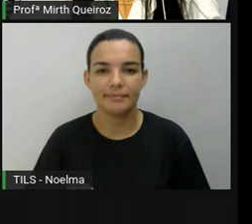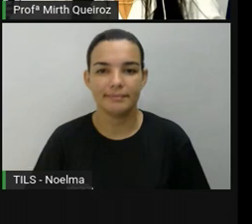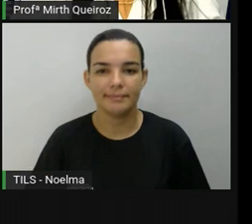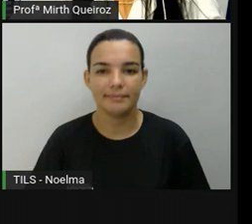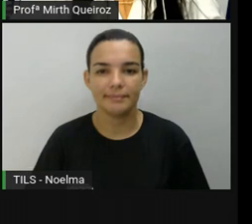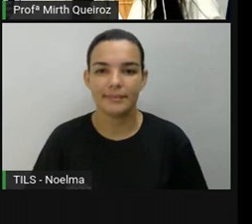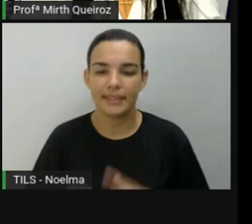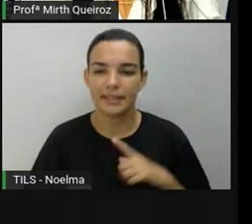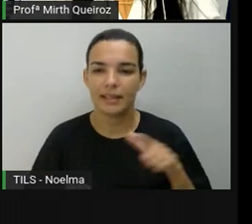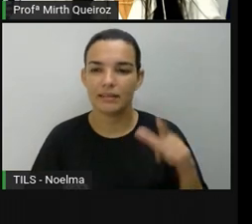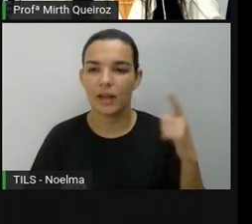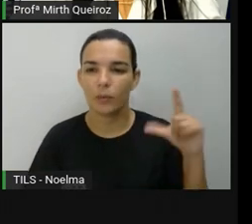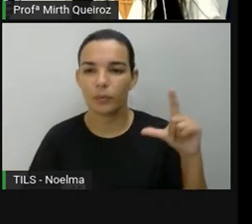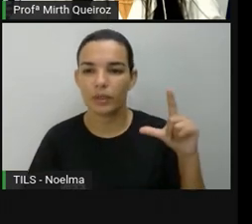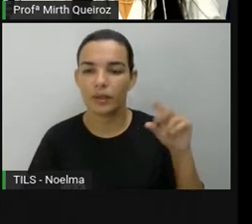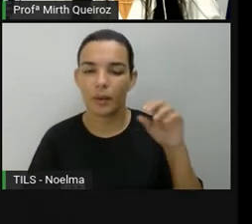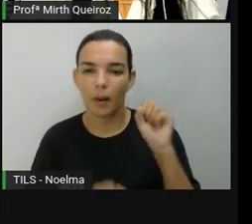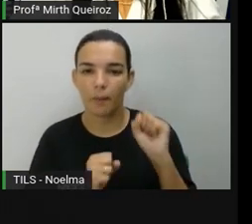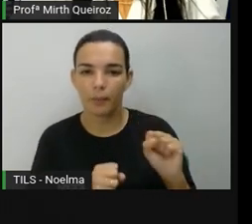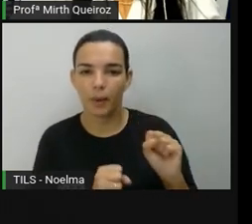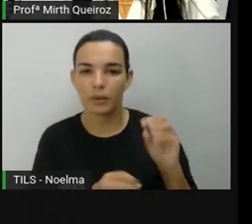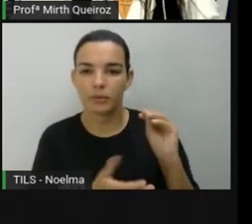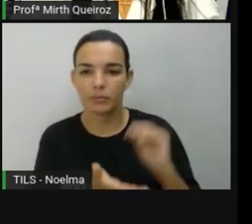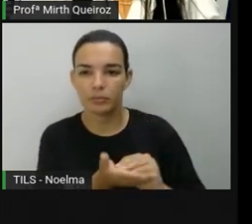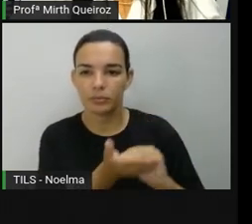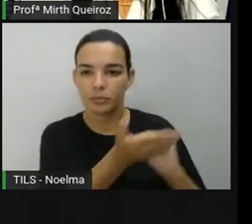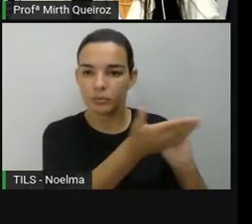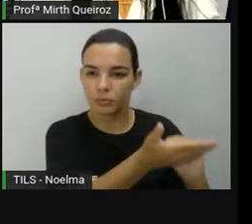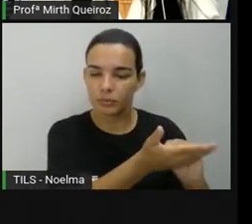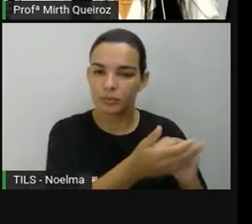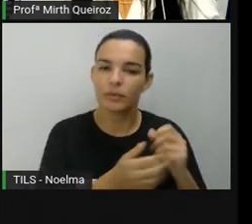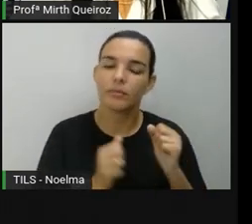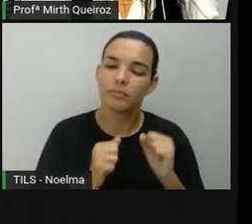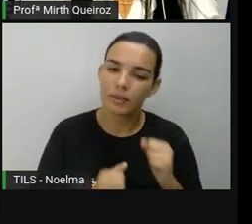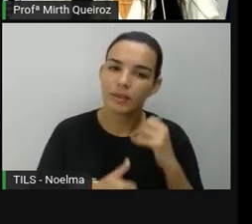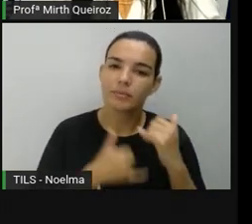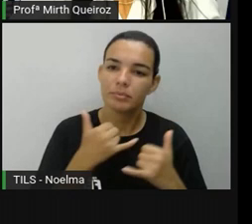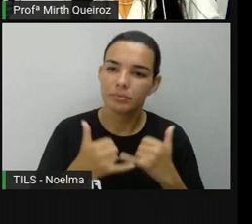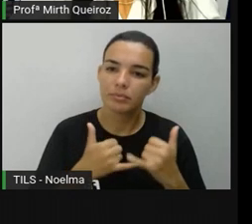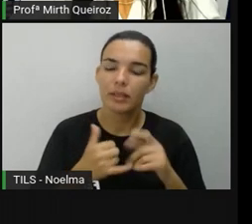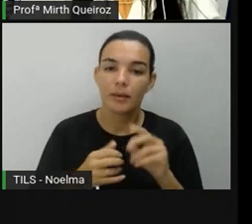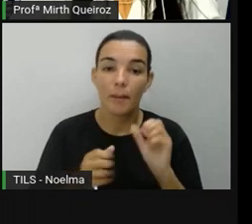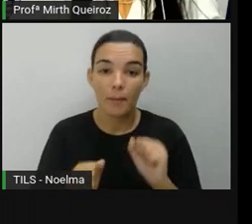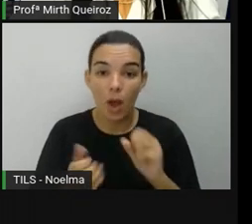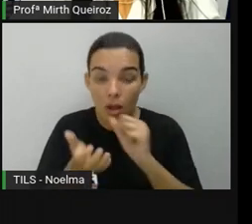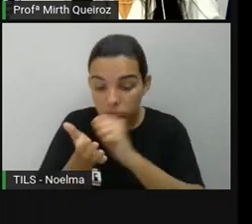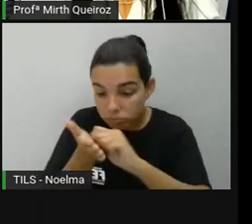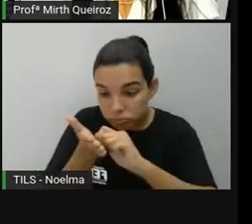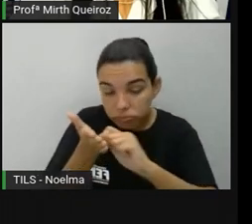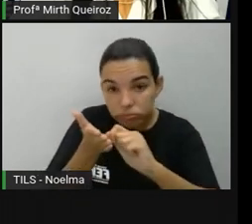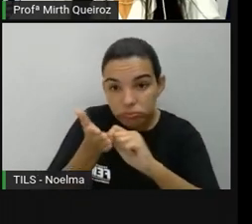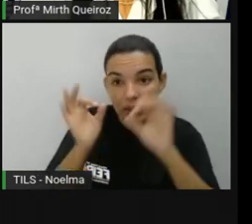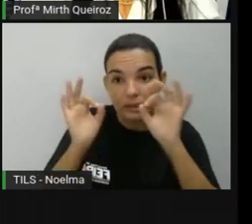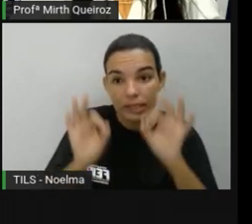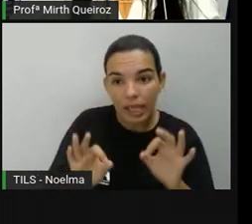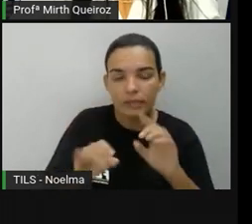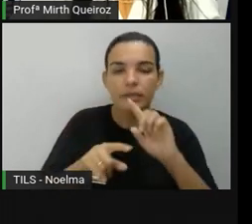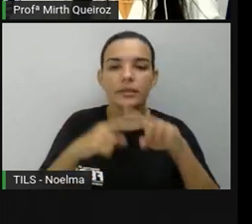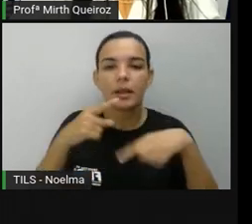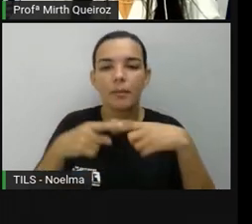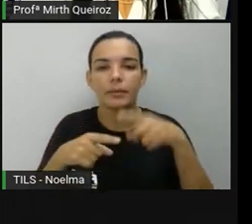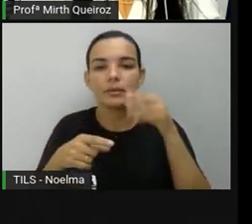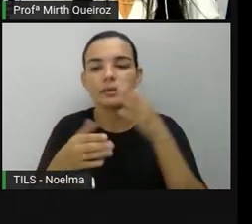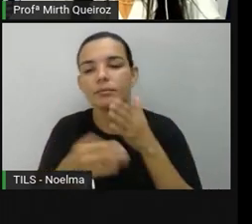esse link aqui então dá uma pausa aí no vídeo anotem para que vocês possam acessar